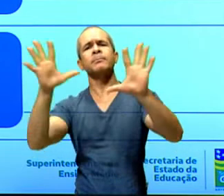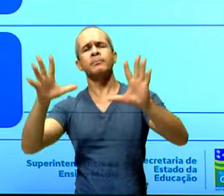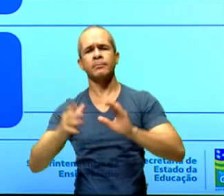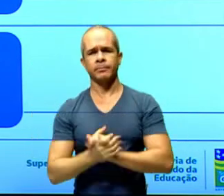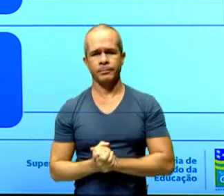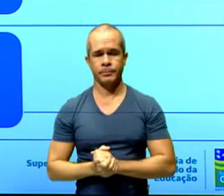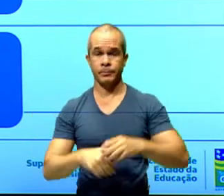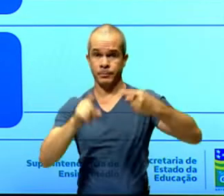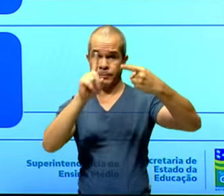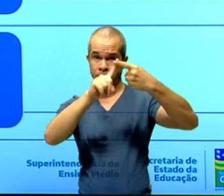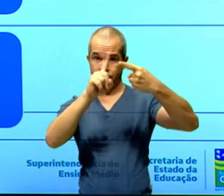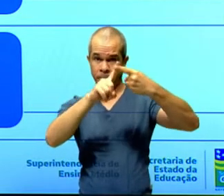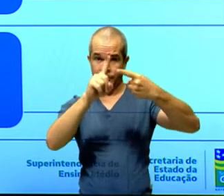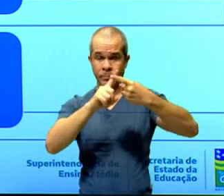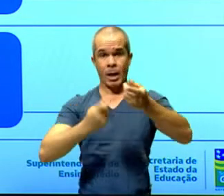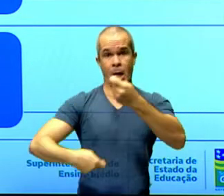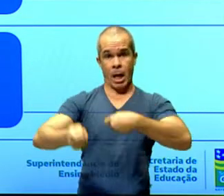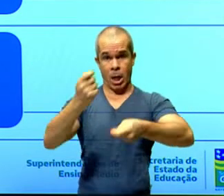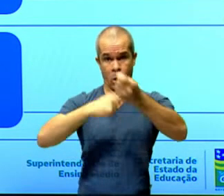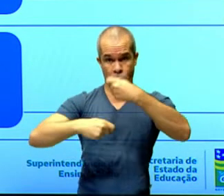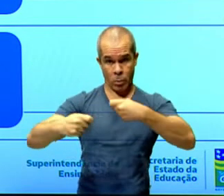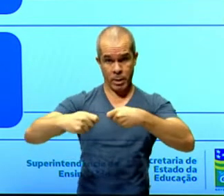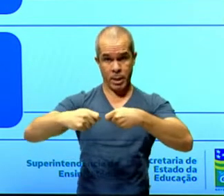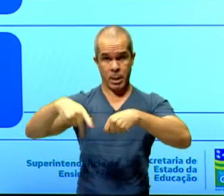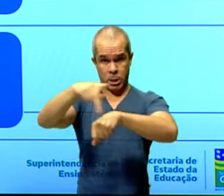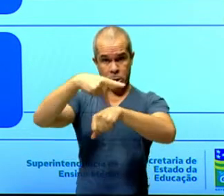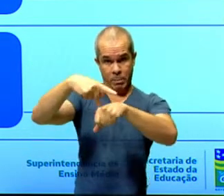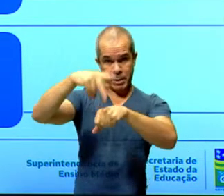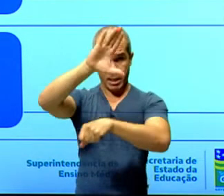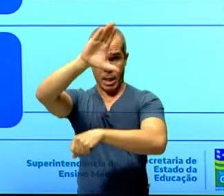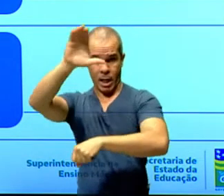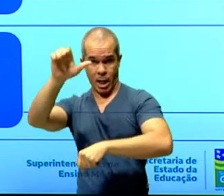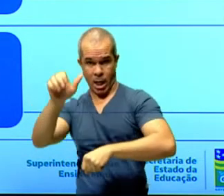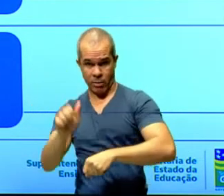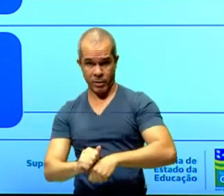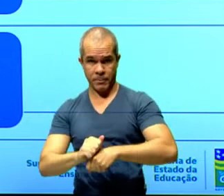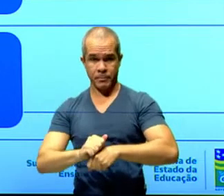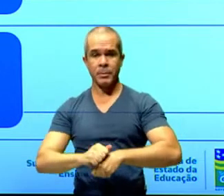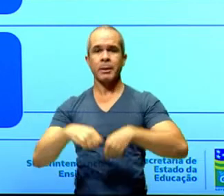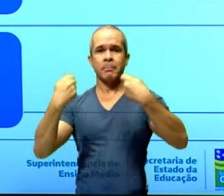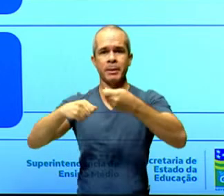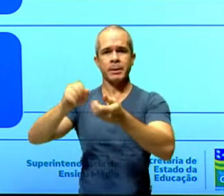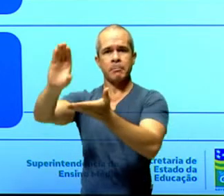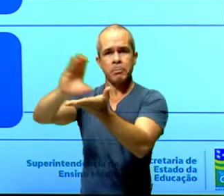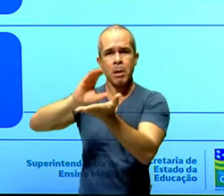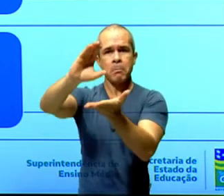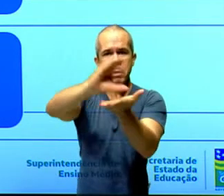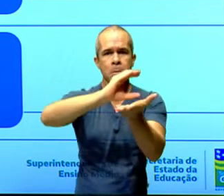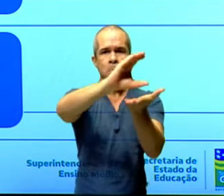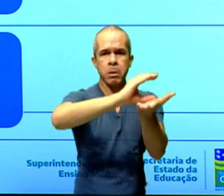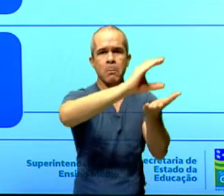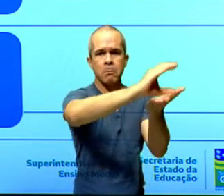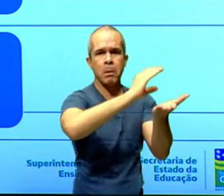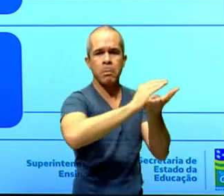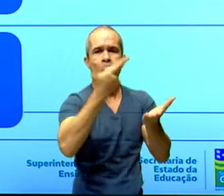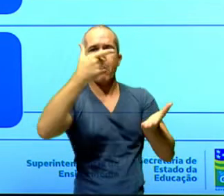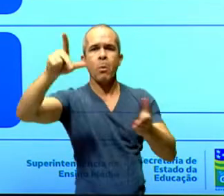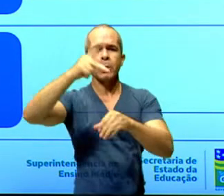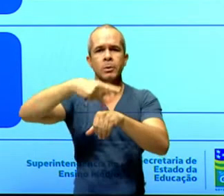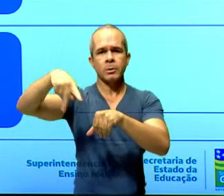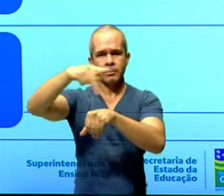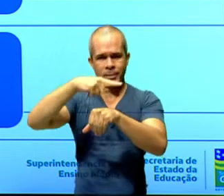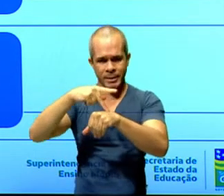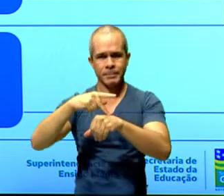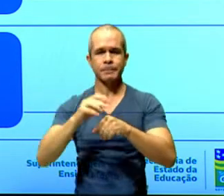as economias dos países africanos dependiam fortemente dos capitais e investimentos externos. Na maioria dos